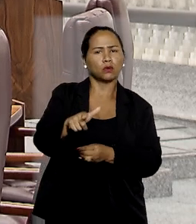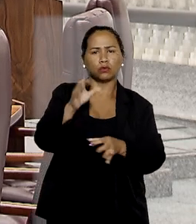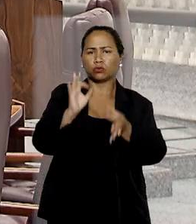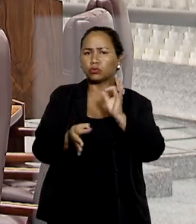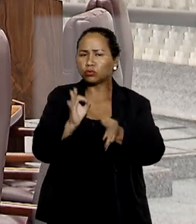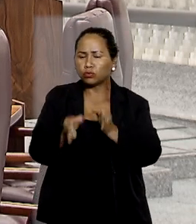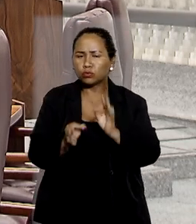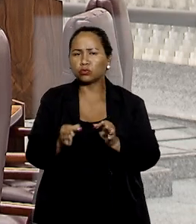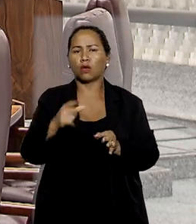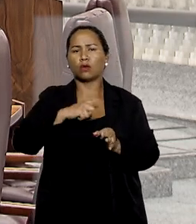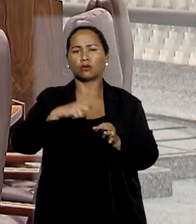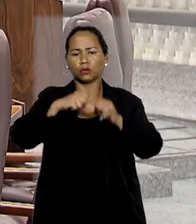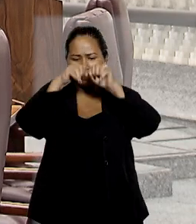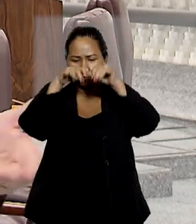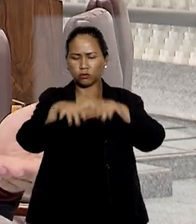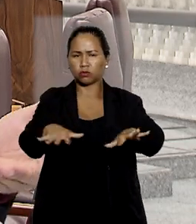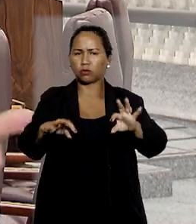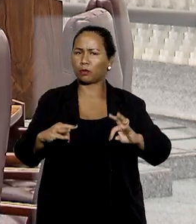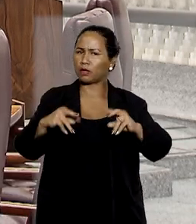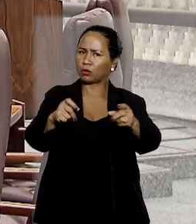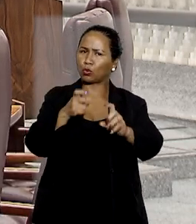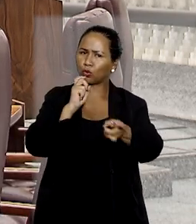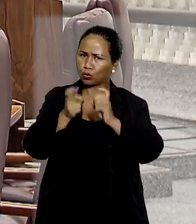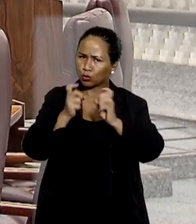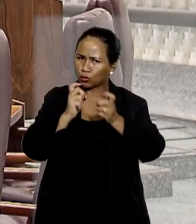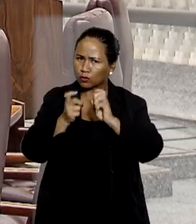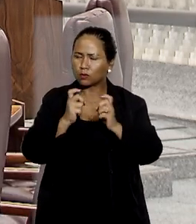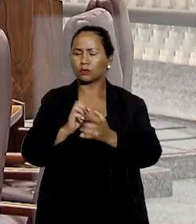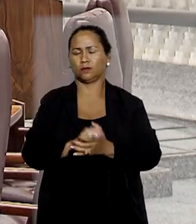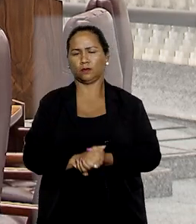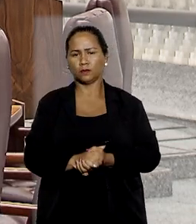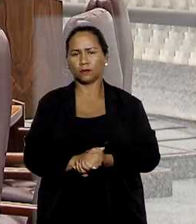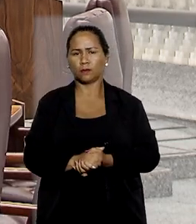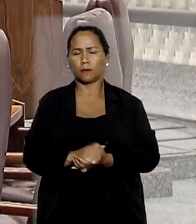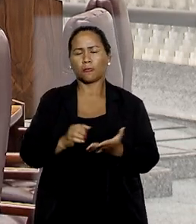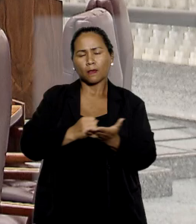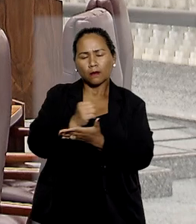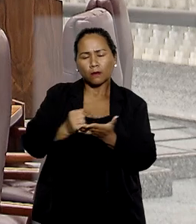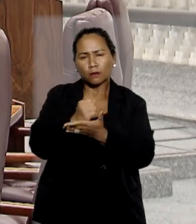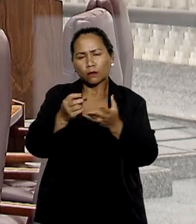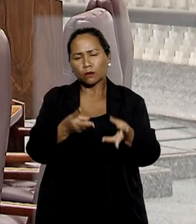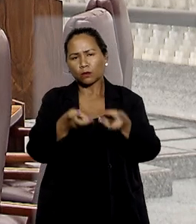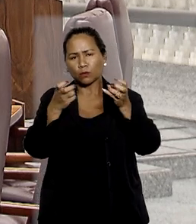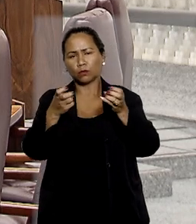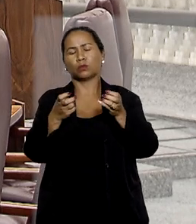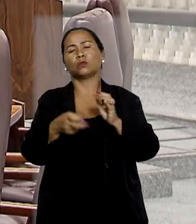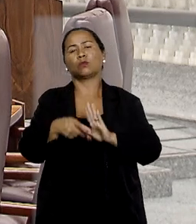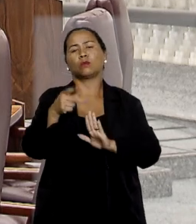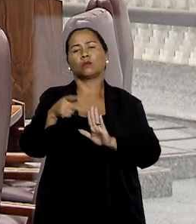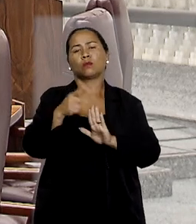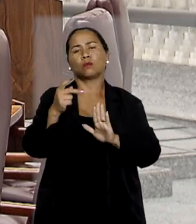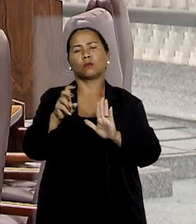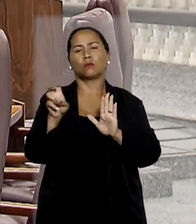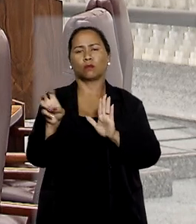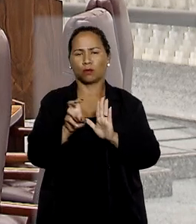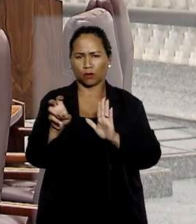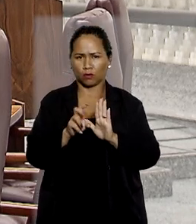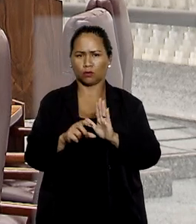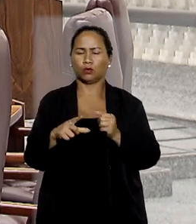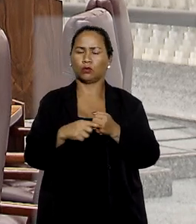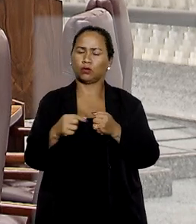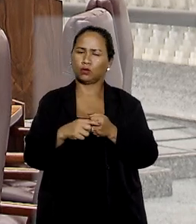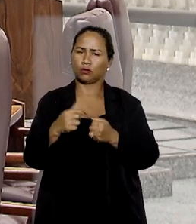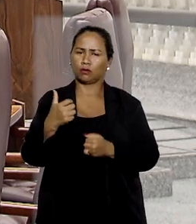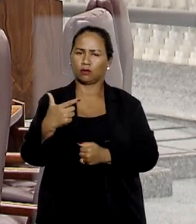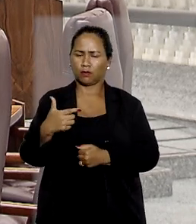deveriam ser estendidos aos administradores da executada, com base na previsão do parágrafo 5º do artigo